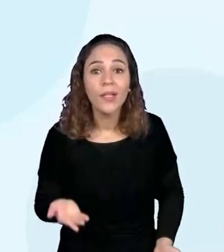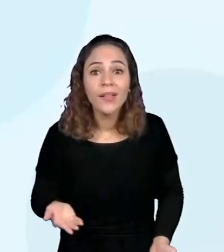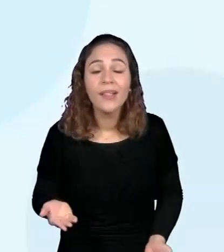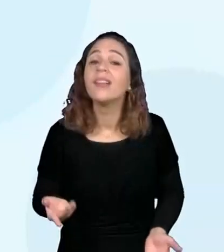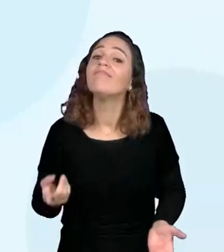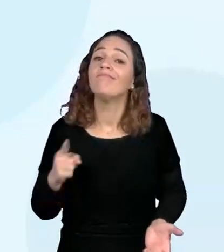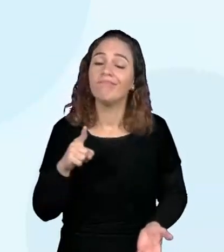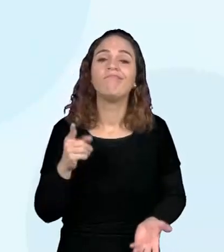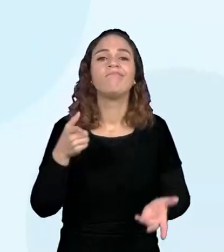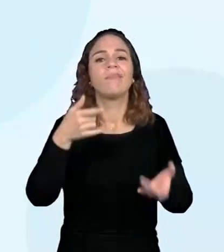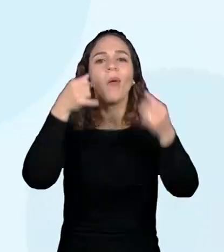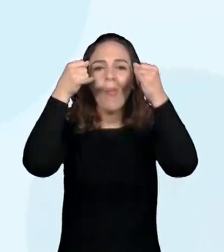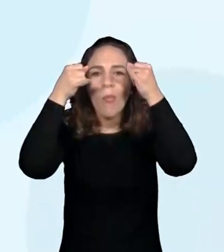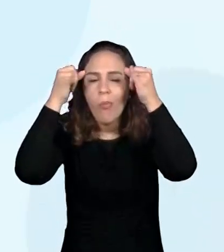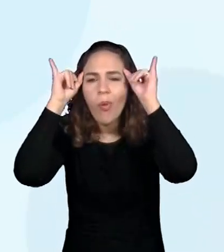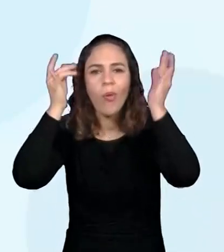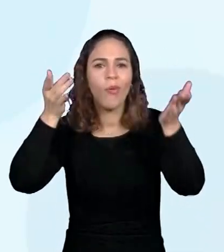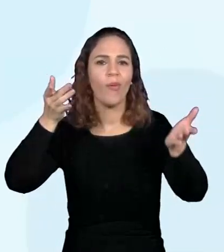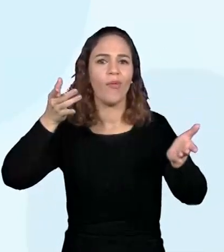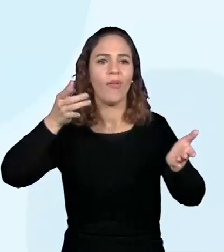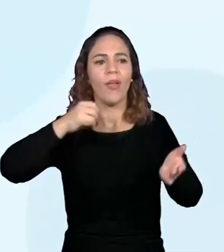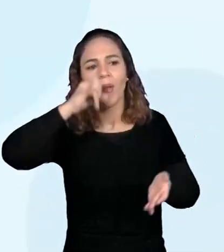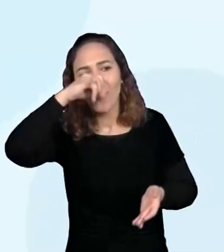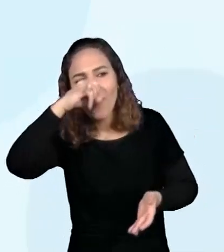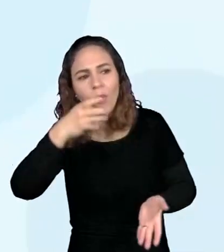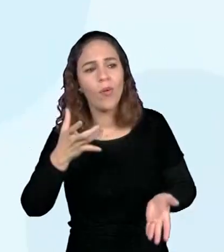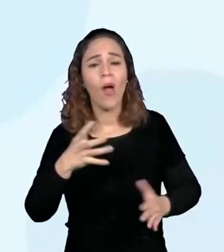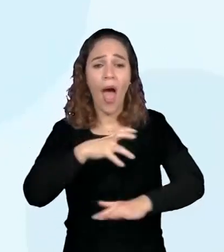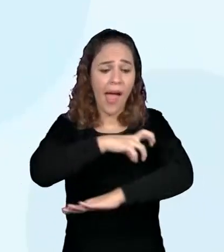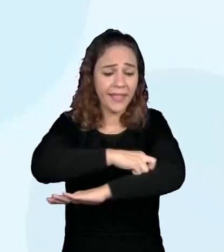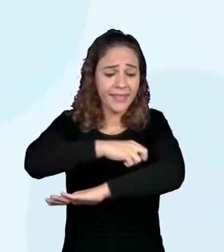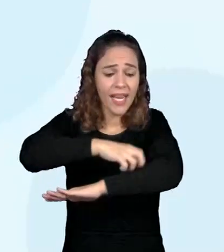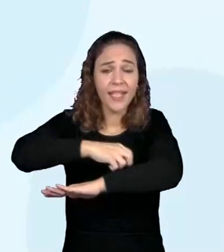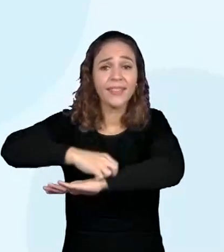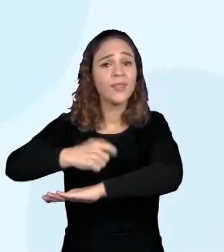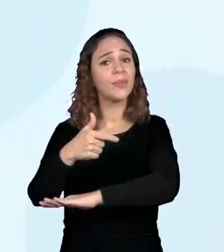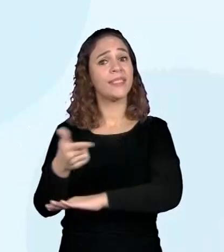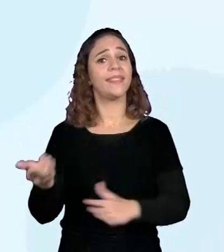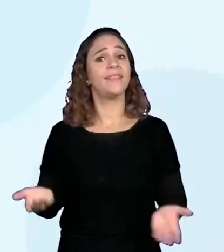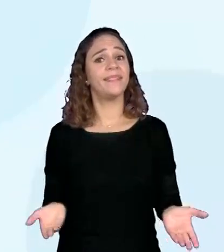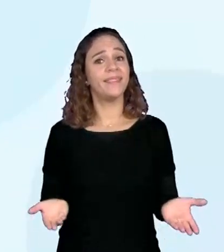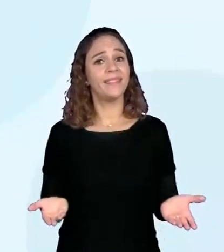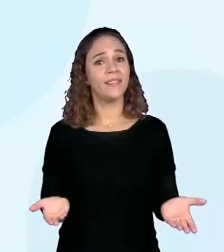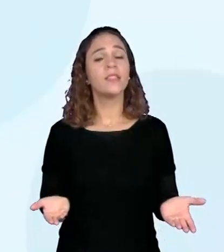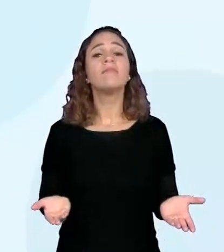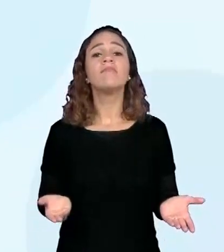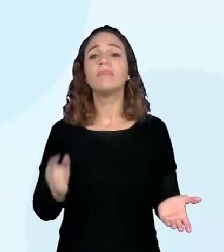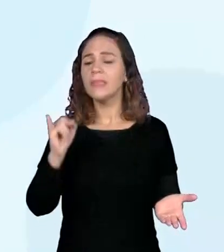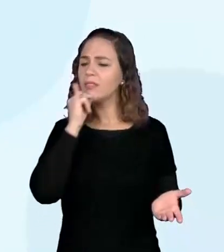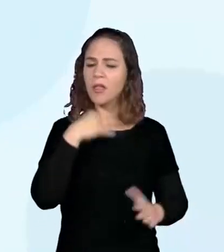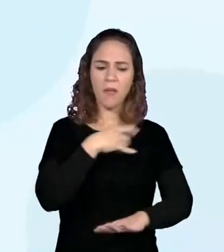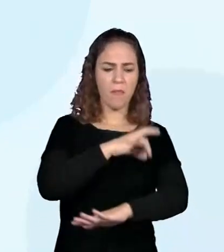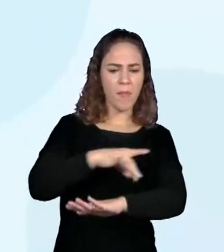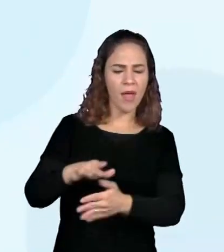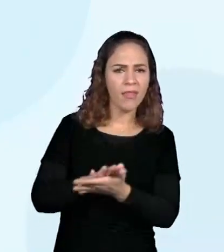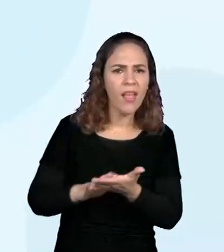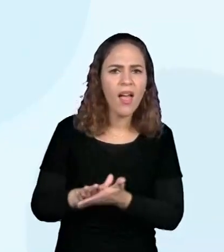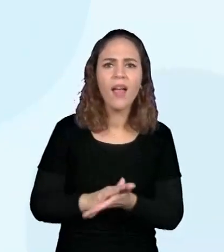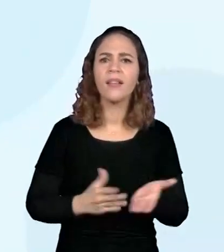morrendo. Então, vamos lá. Eu não tenho nem onde plantar e não tenho animais. Qual é a consequência que vem depois?